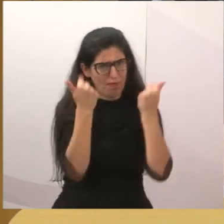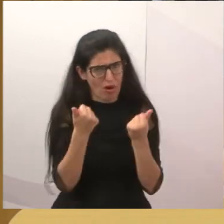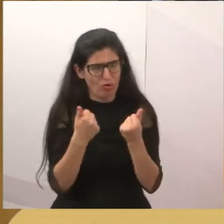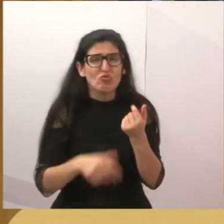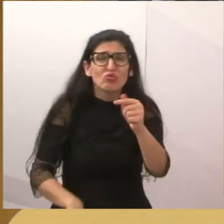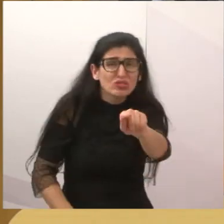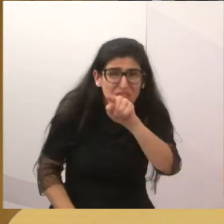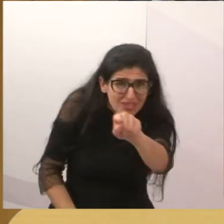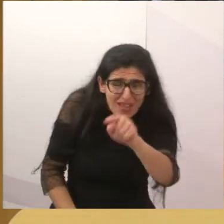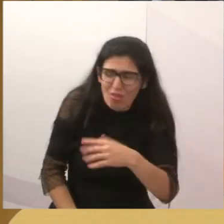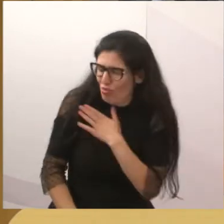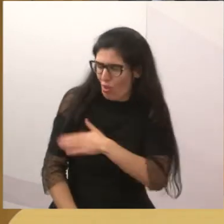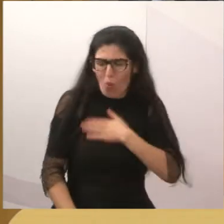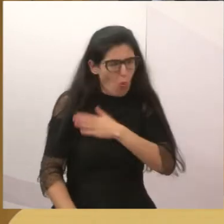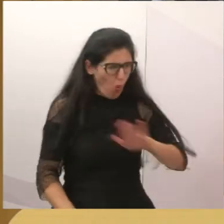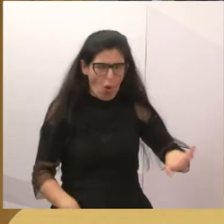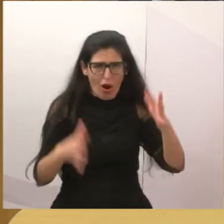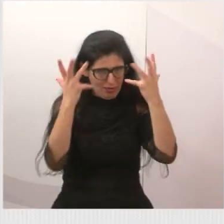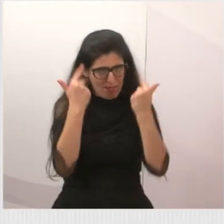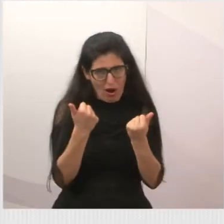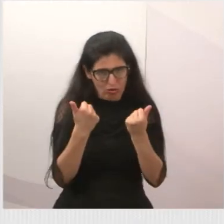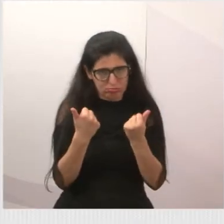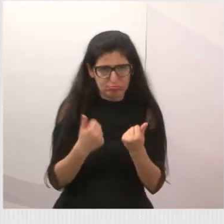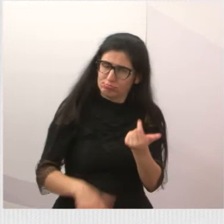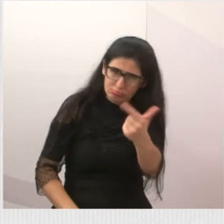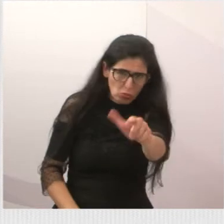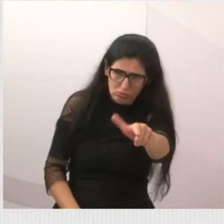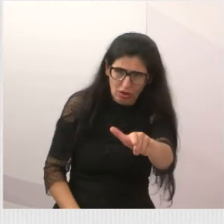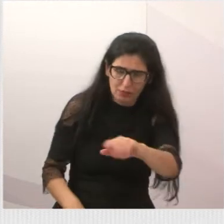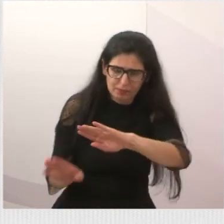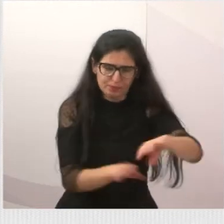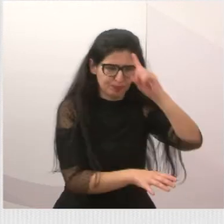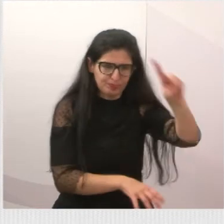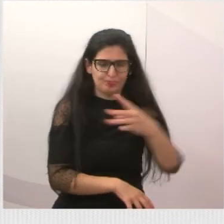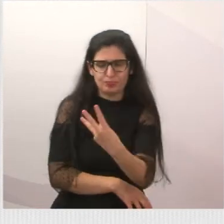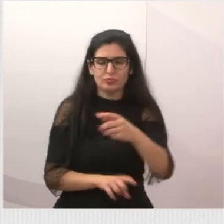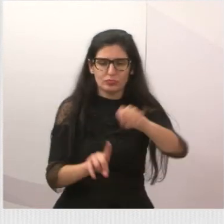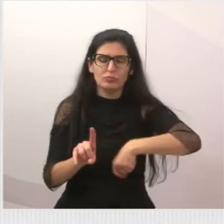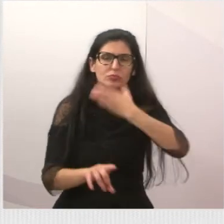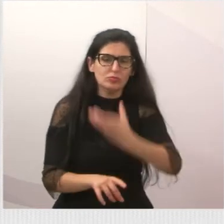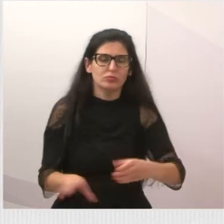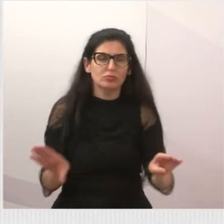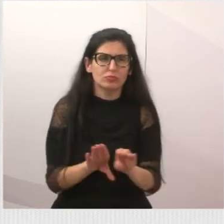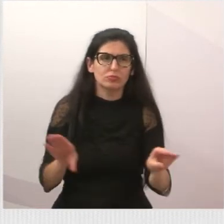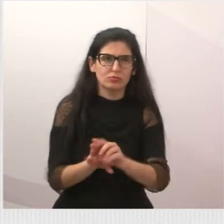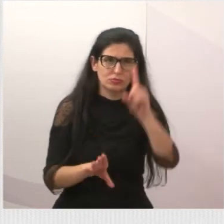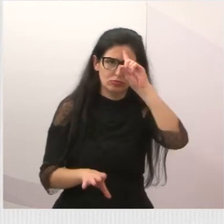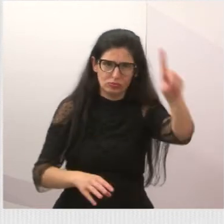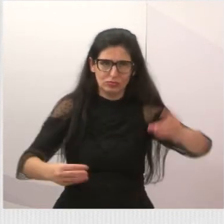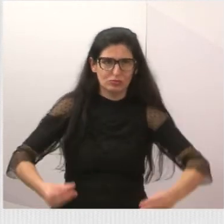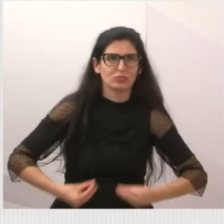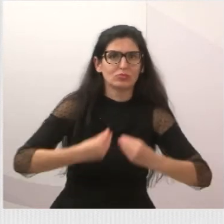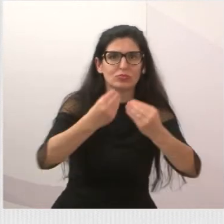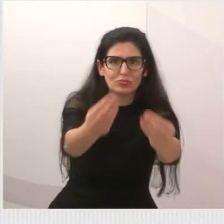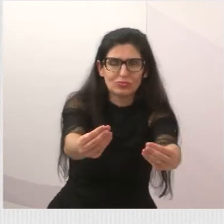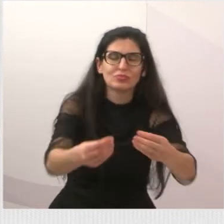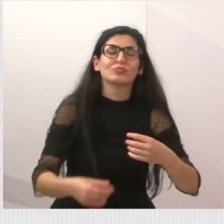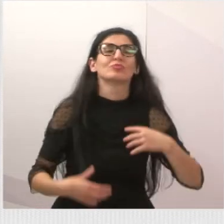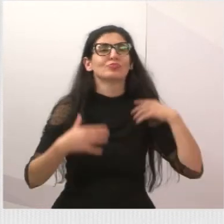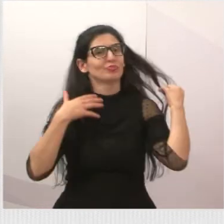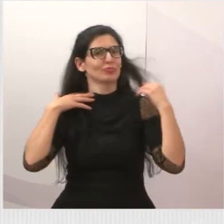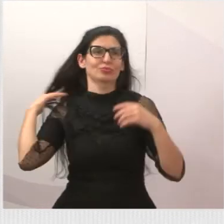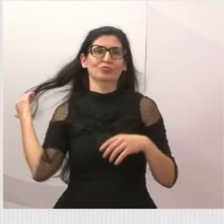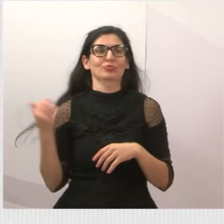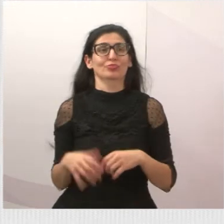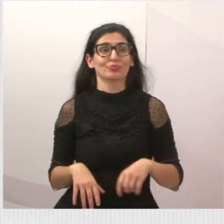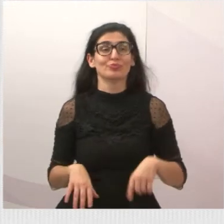tenha. Próximo. Dia 3 de dezembro também. Foi o dia de doar. Comemorado o